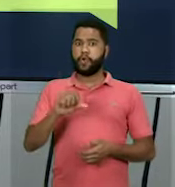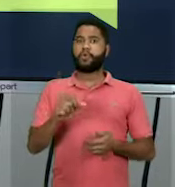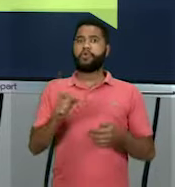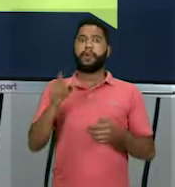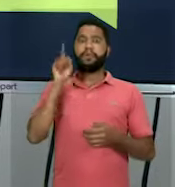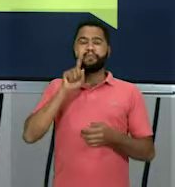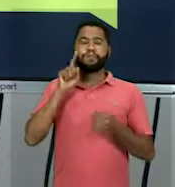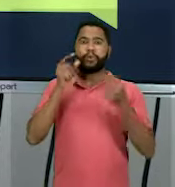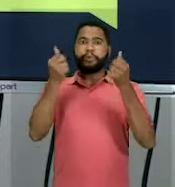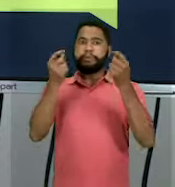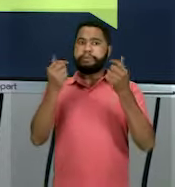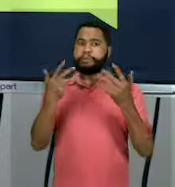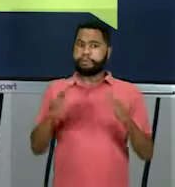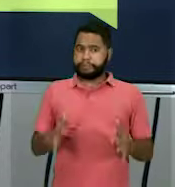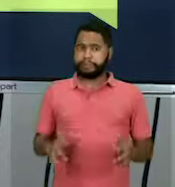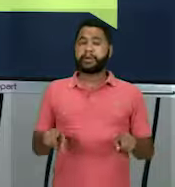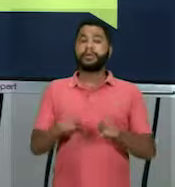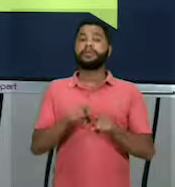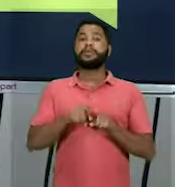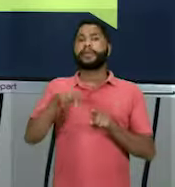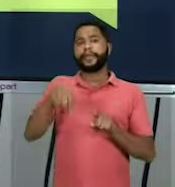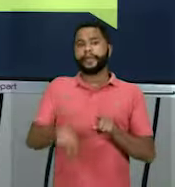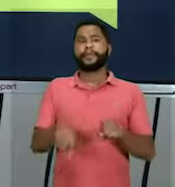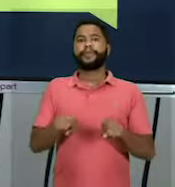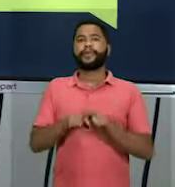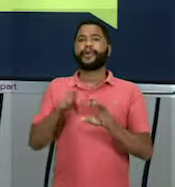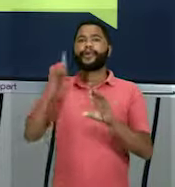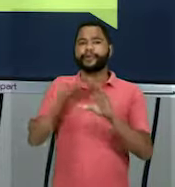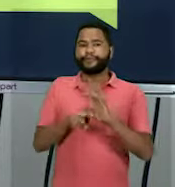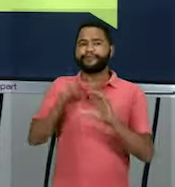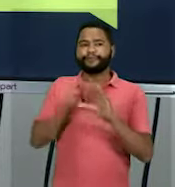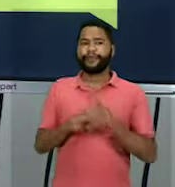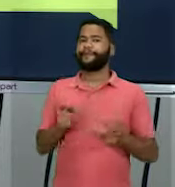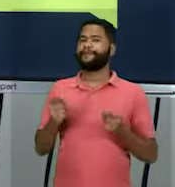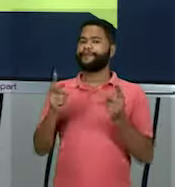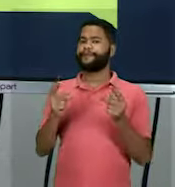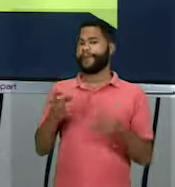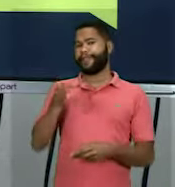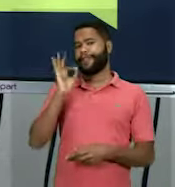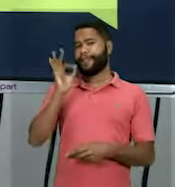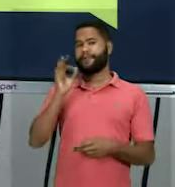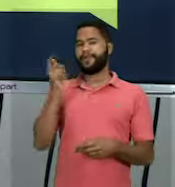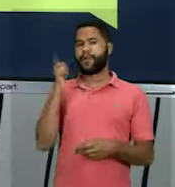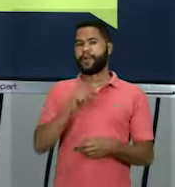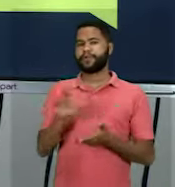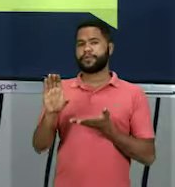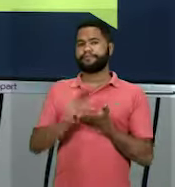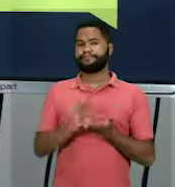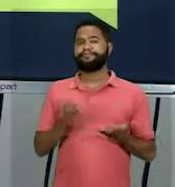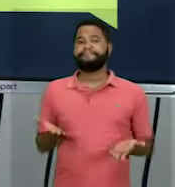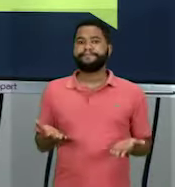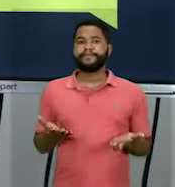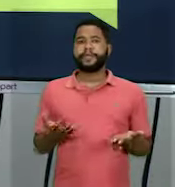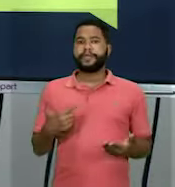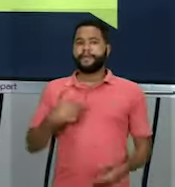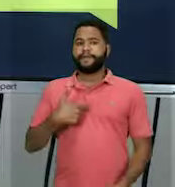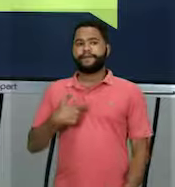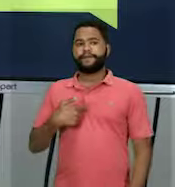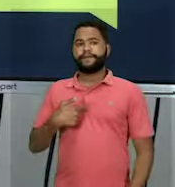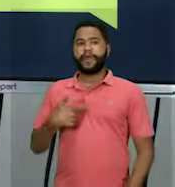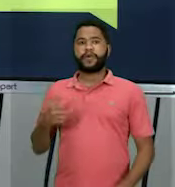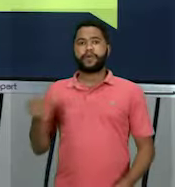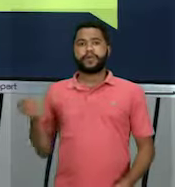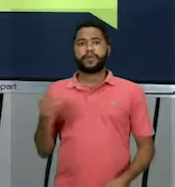também ali a nossa crise, porque nós dependíamos da venda desse produto. E Vargas vinha ali com uma nova